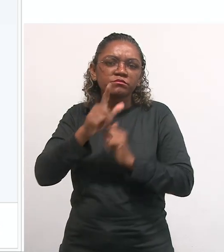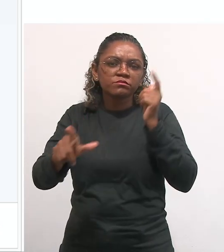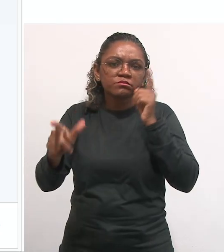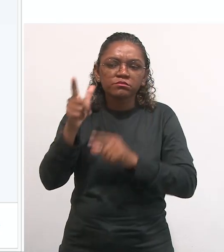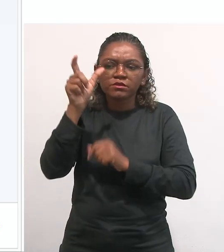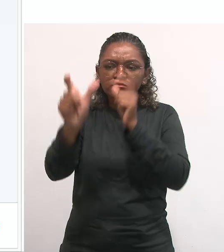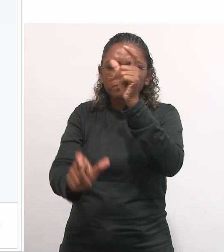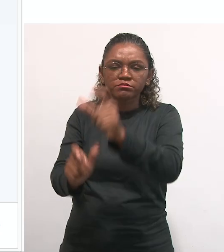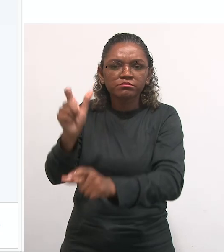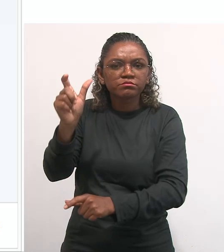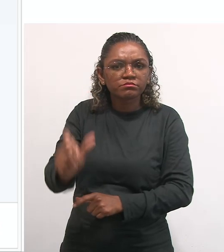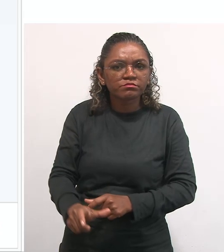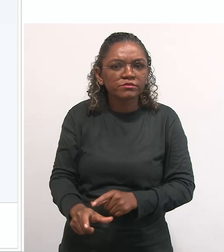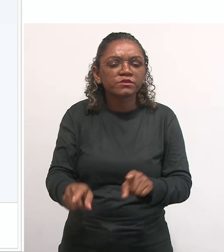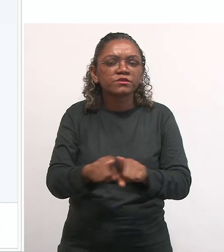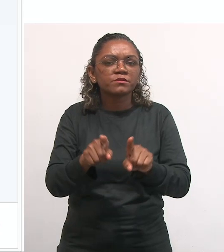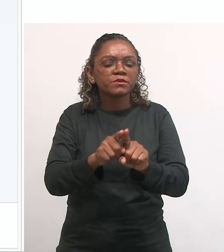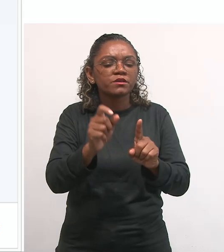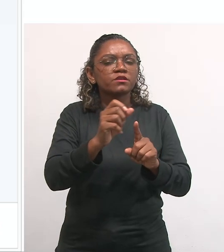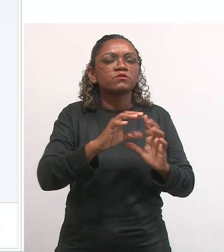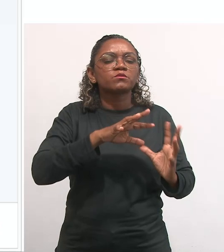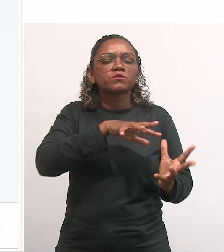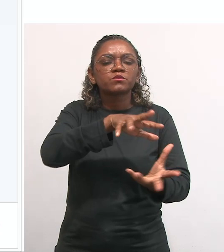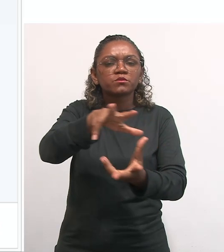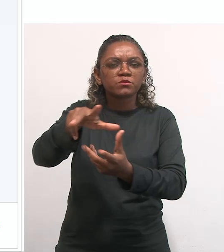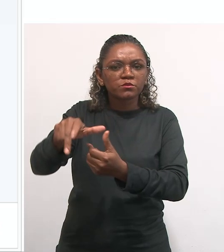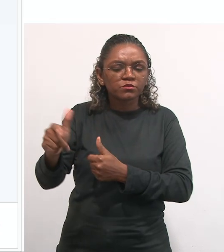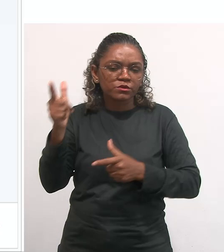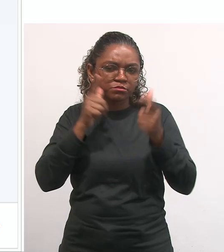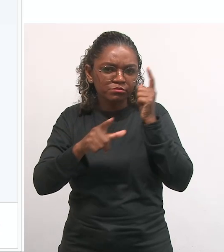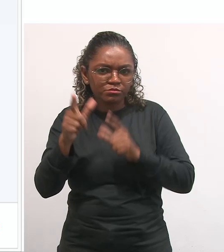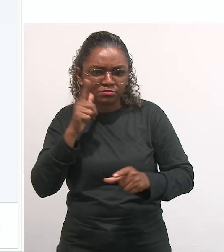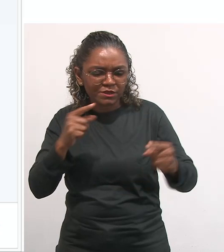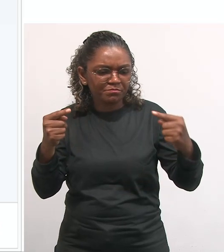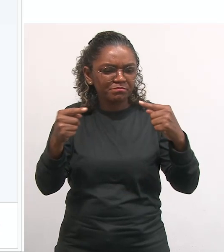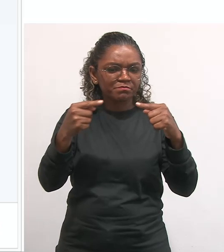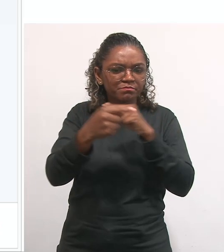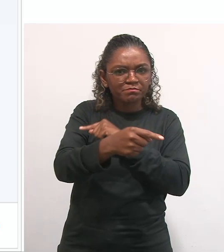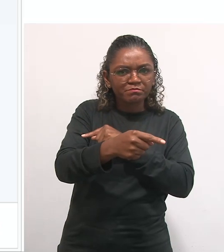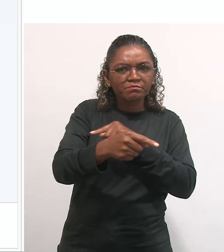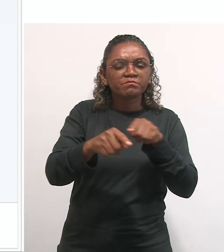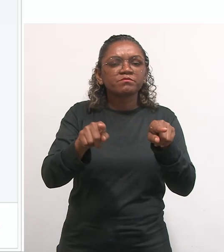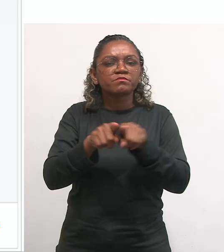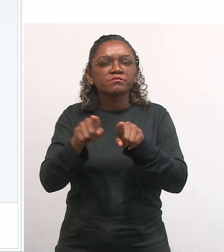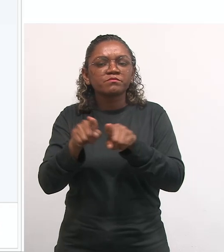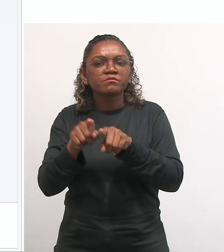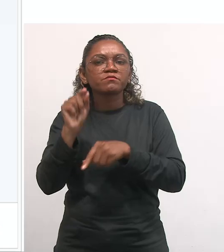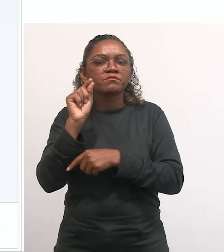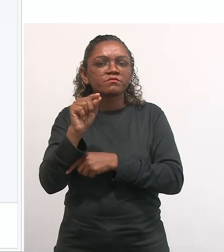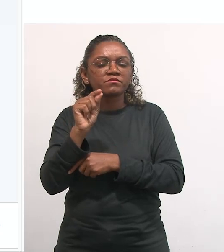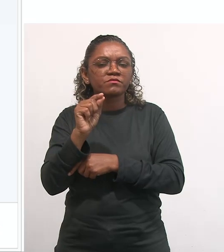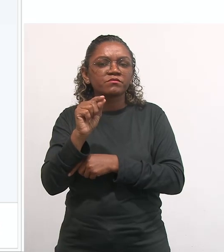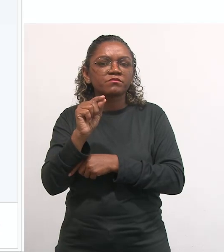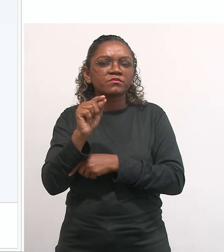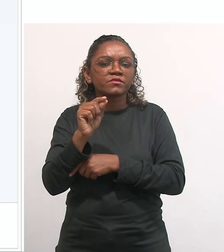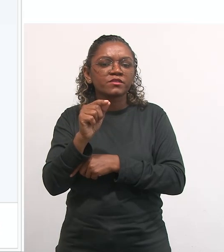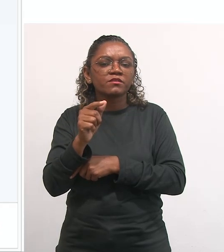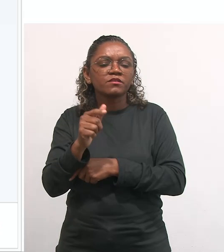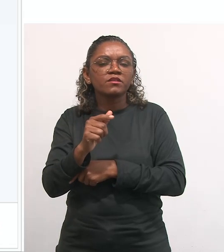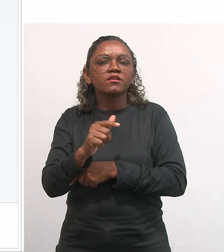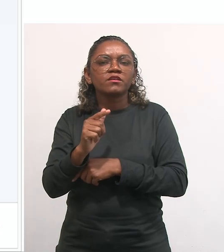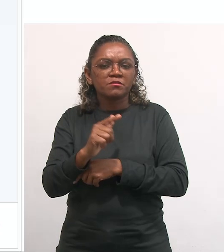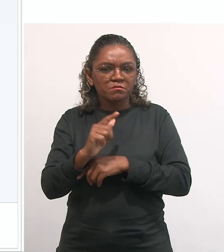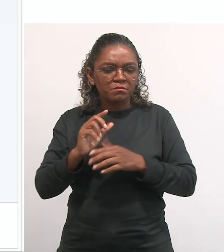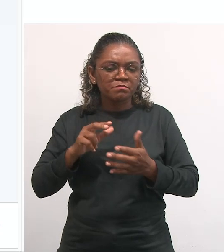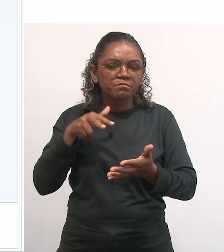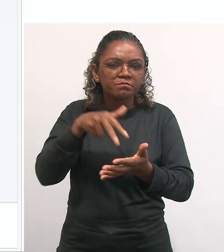ato de sujeito, é problematizar o mundo em que vivemos para superar as contradições, comprometendo-se